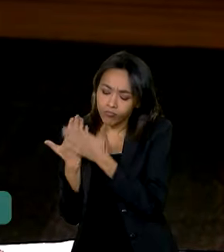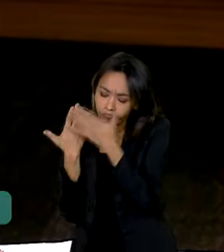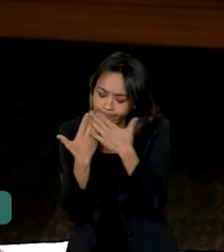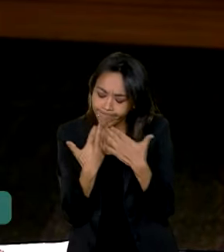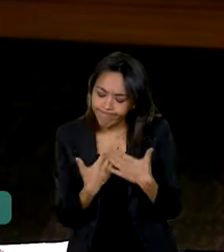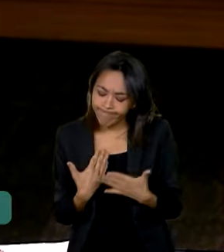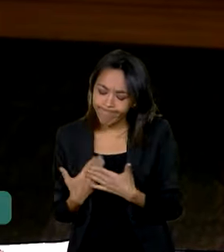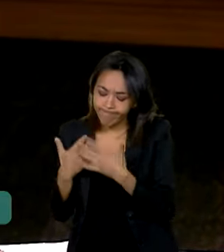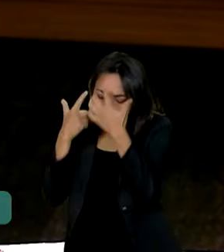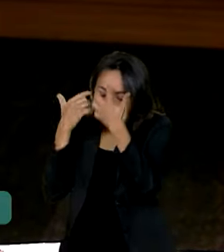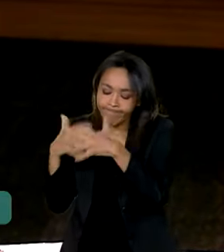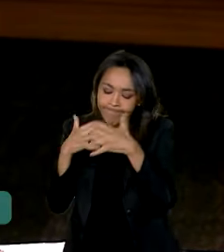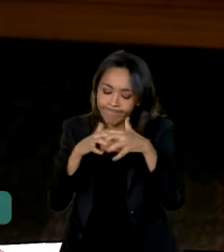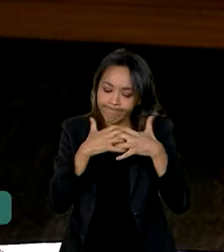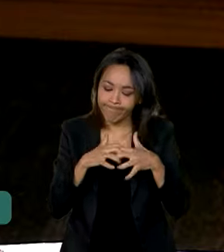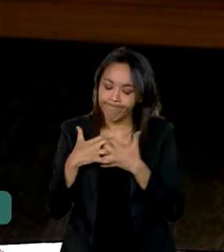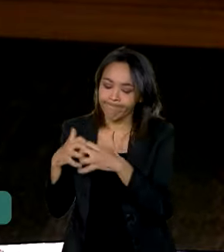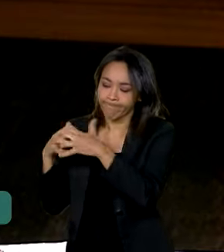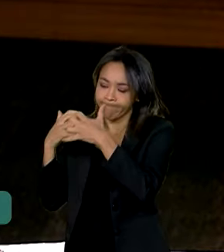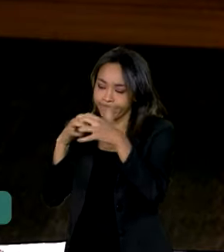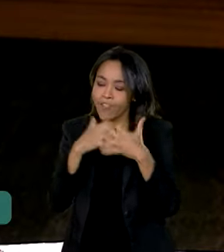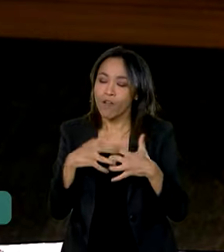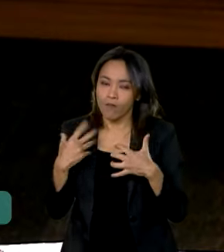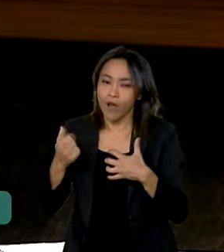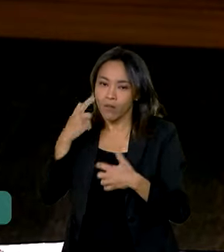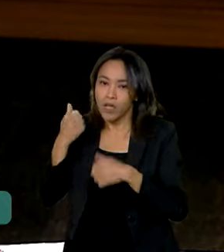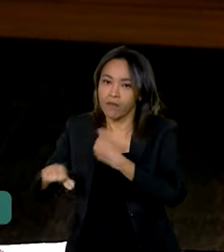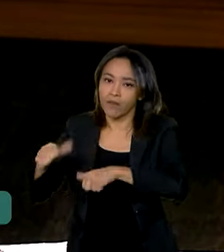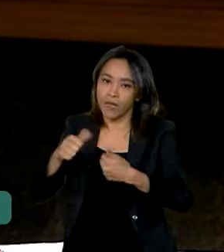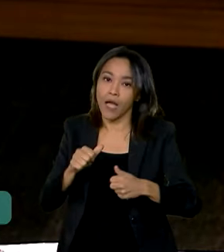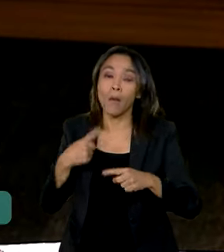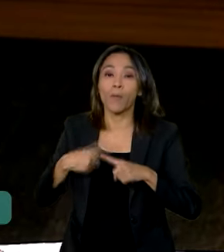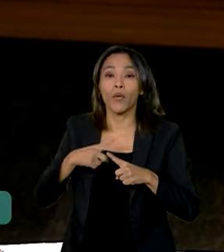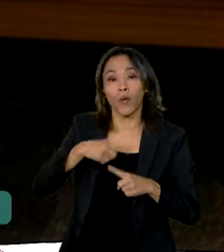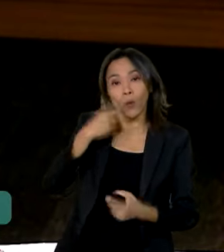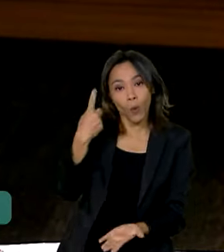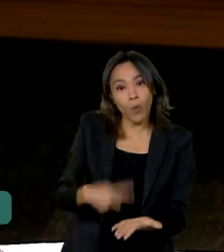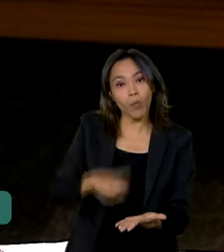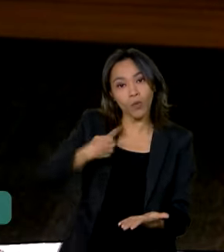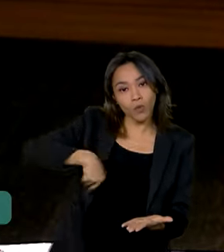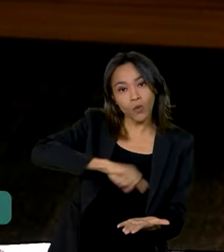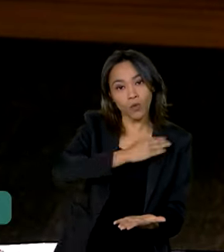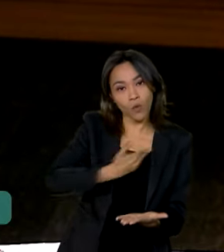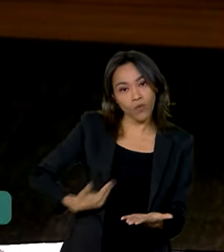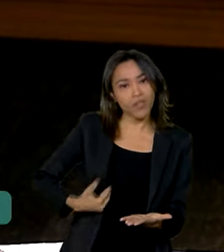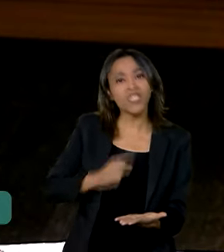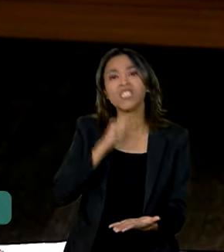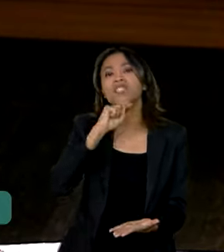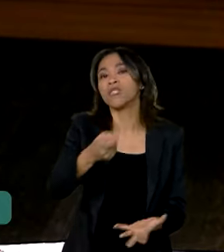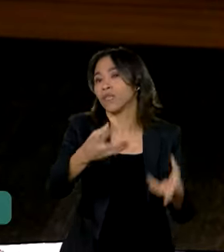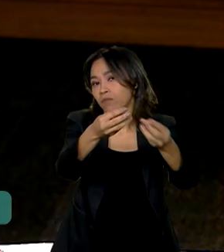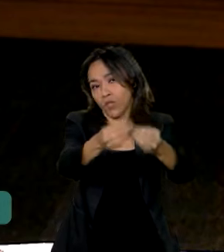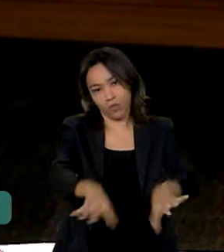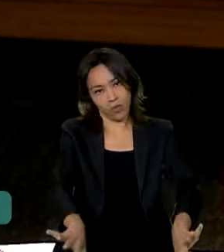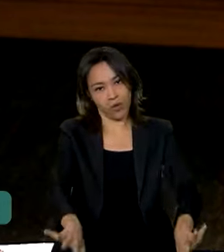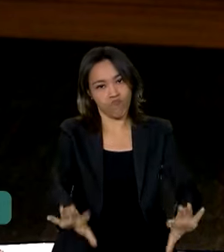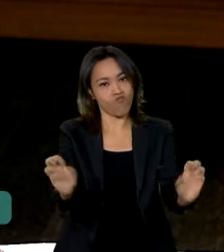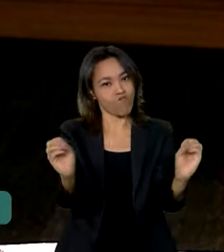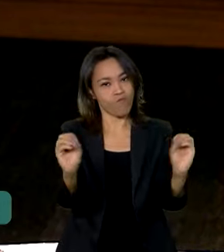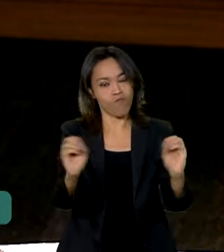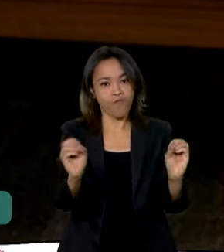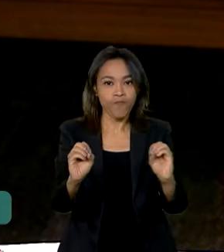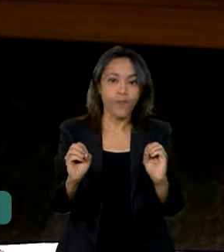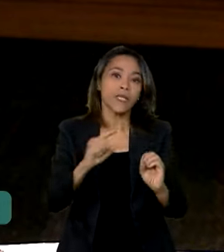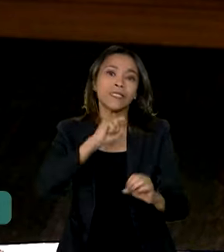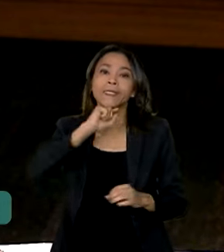isso. O compromisso do nosso governo é que ninguém seja prejudicado. Ninguém pode deixar